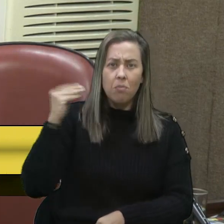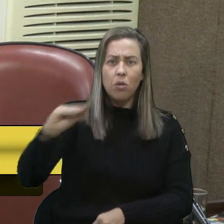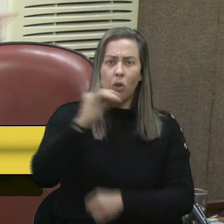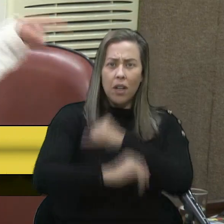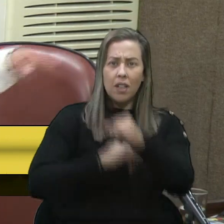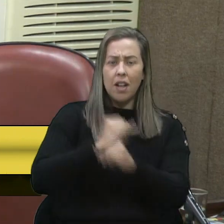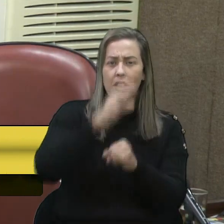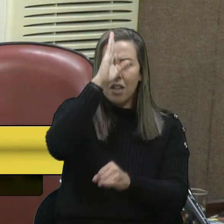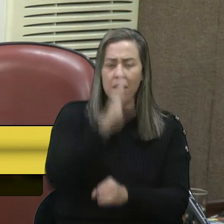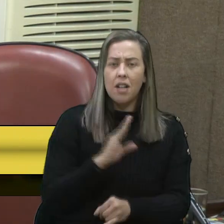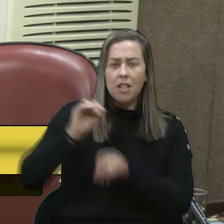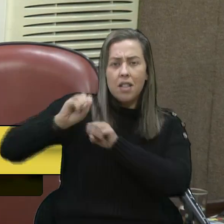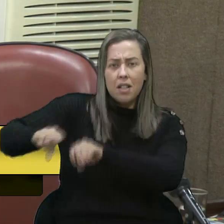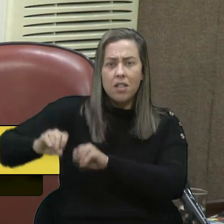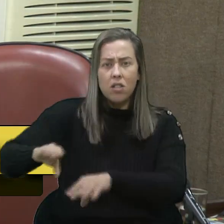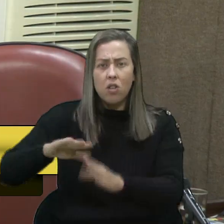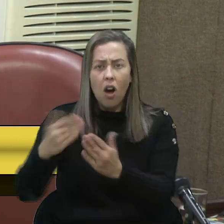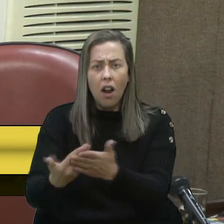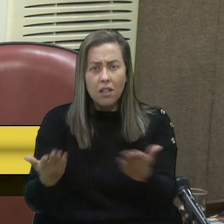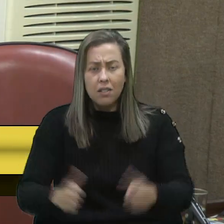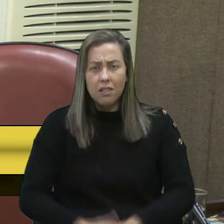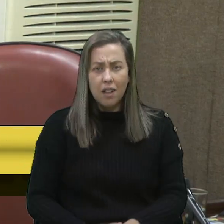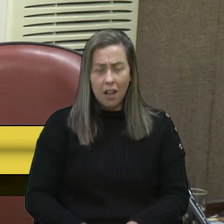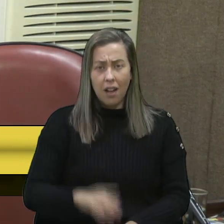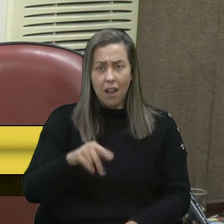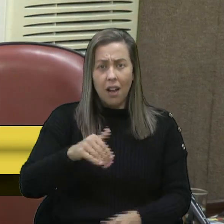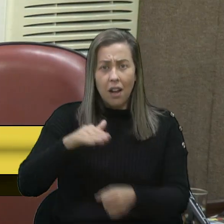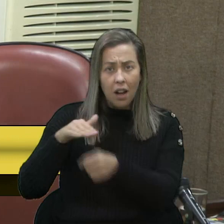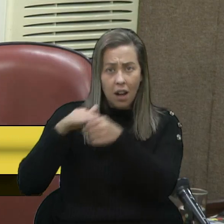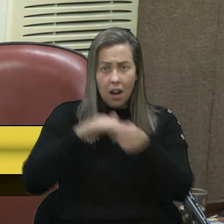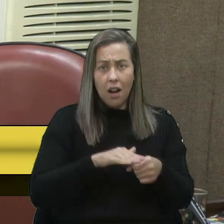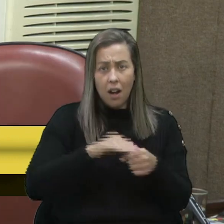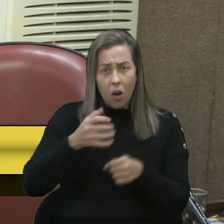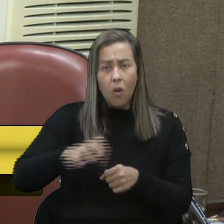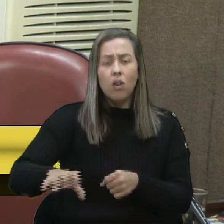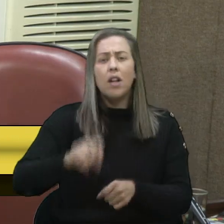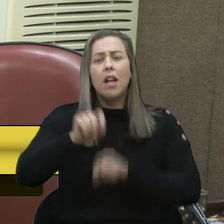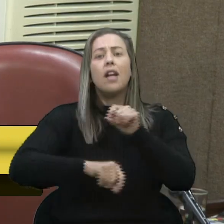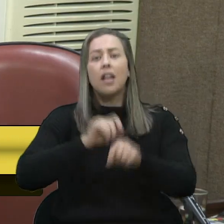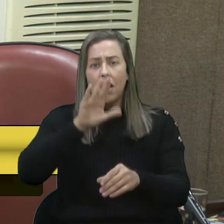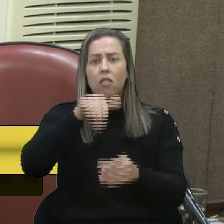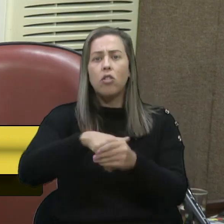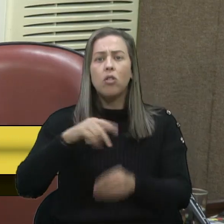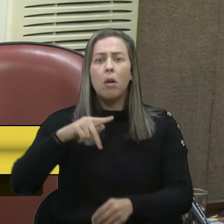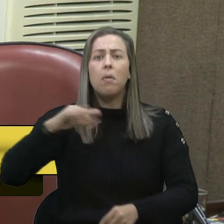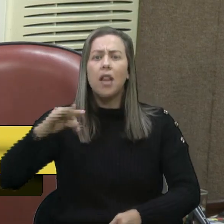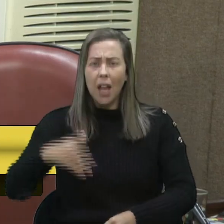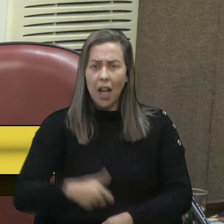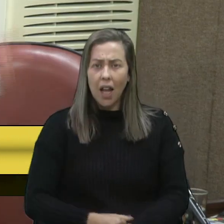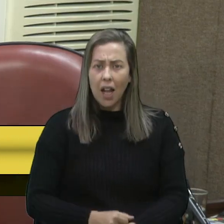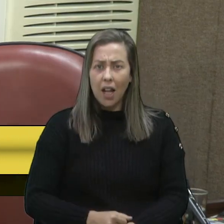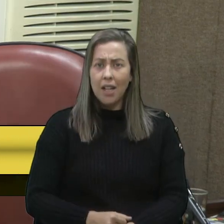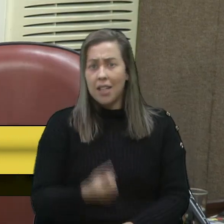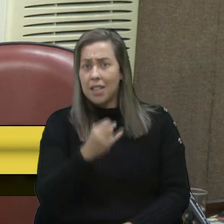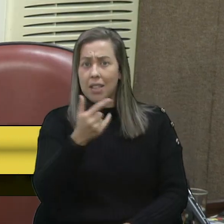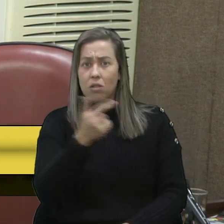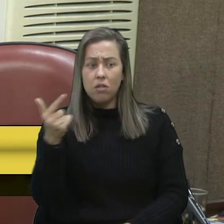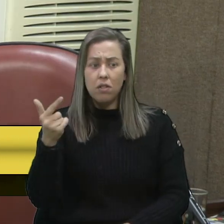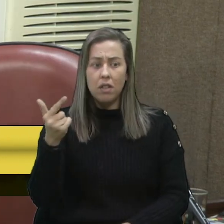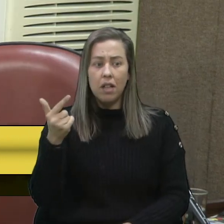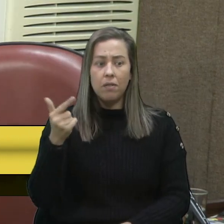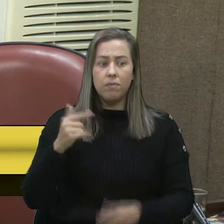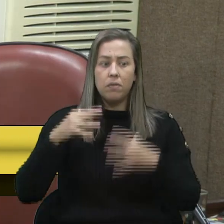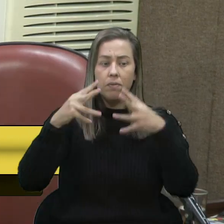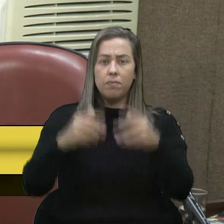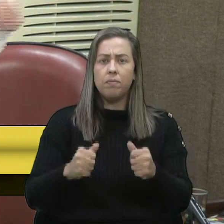gratuita nas escolas. O veto derrubado pela bancada de oposição, que quem compõe é o PT. E se não tivesse sido derrubado